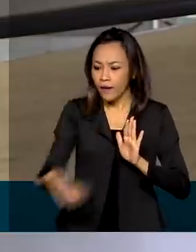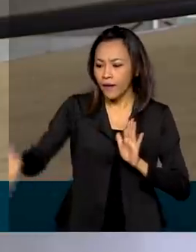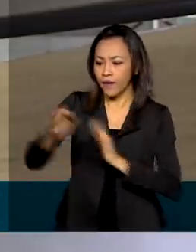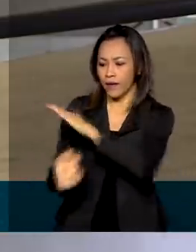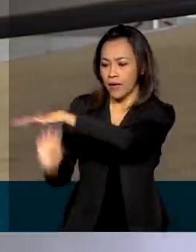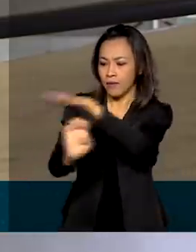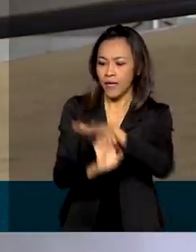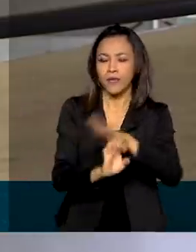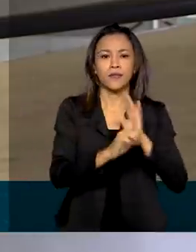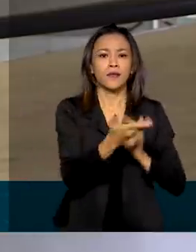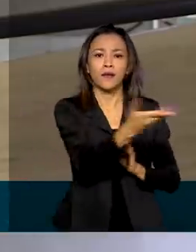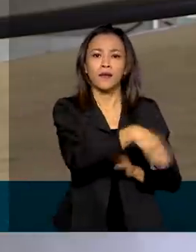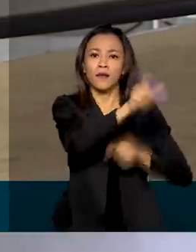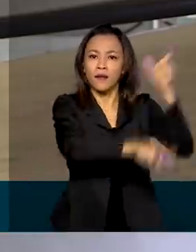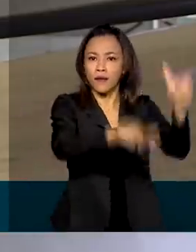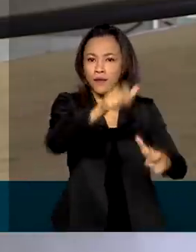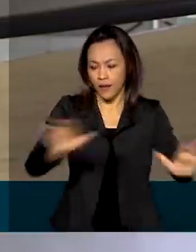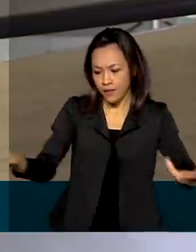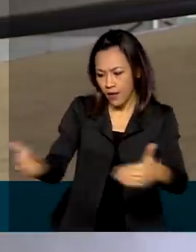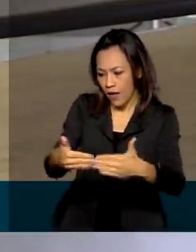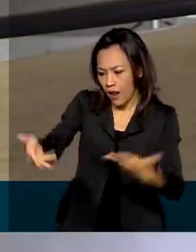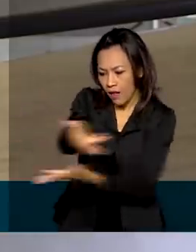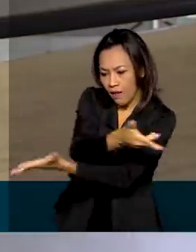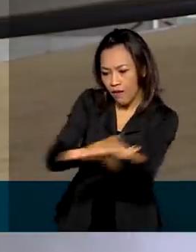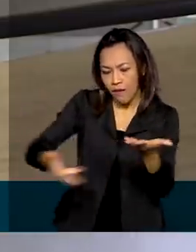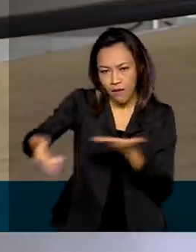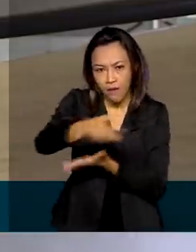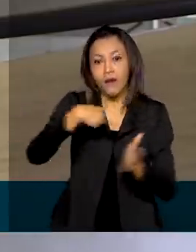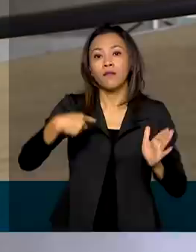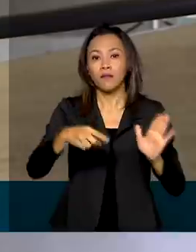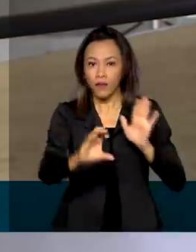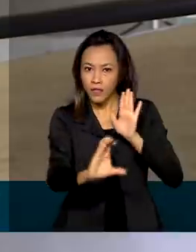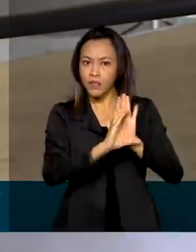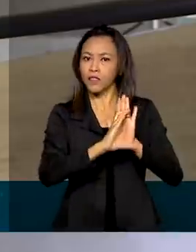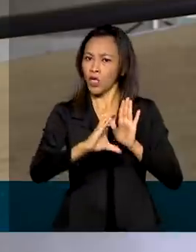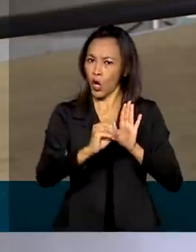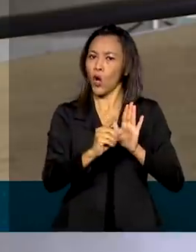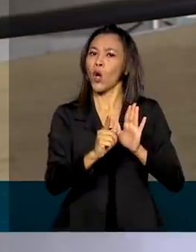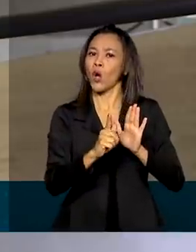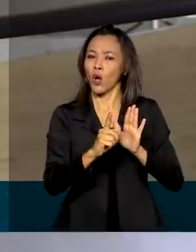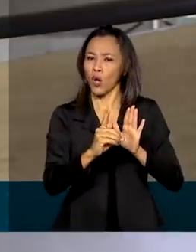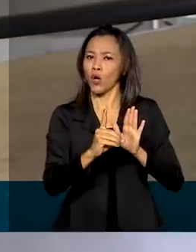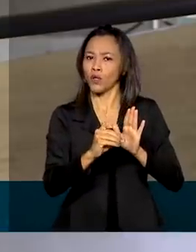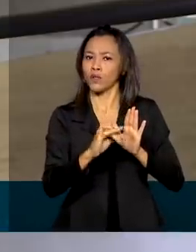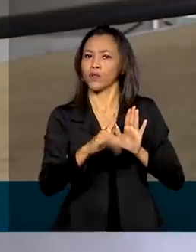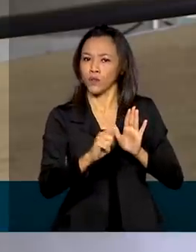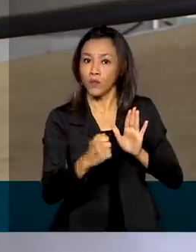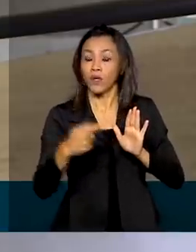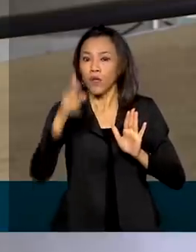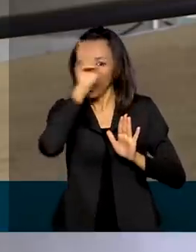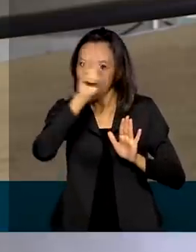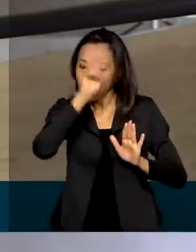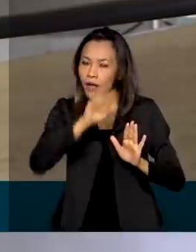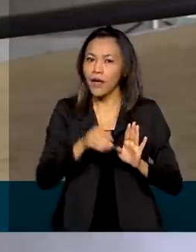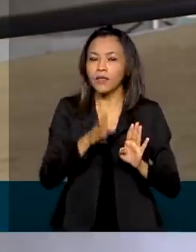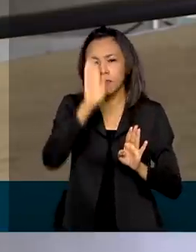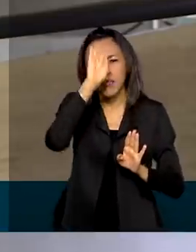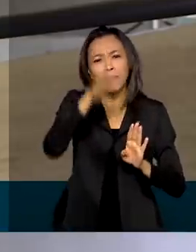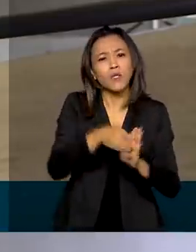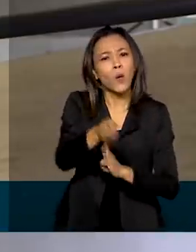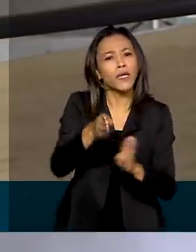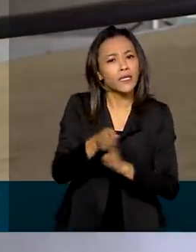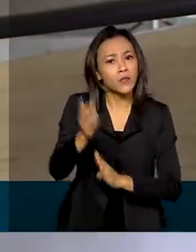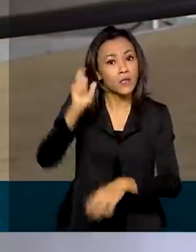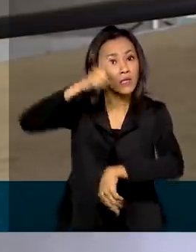cliente. E nesse período de pandemia em que mudou as relações de consumo, é importante ficar atento às principais recomendações na hora de